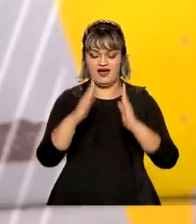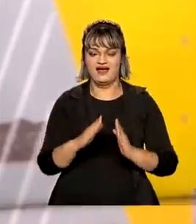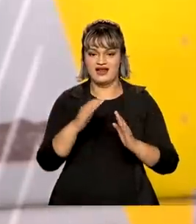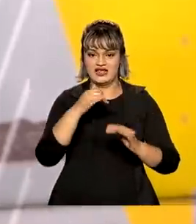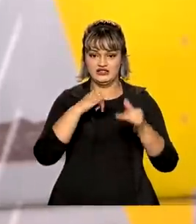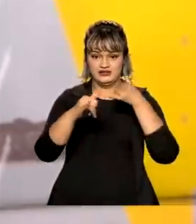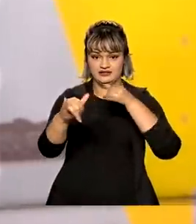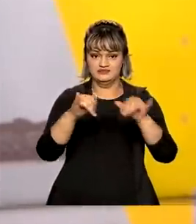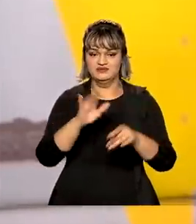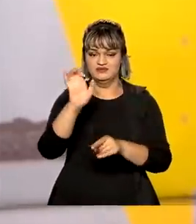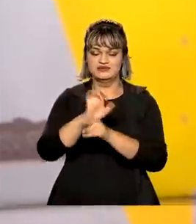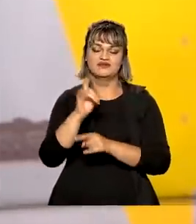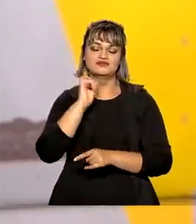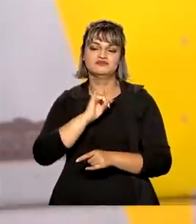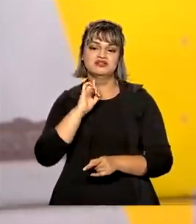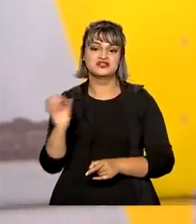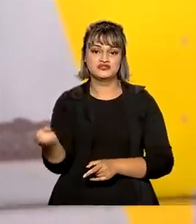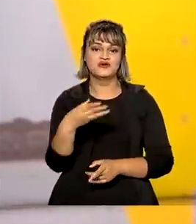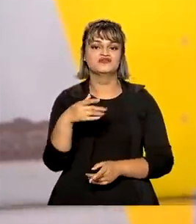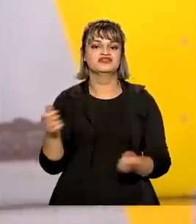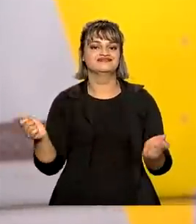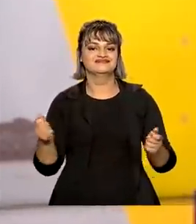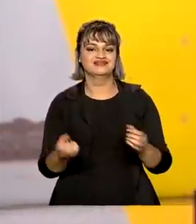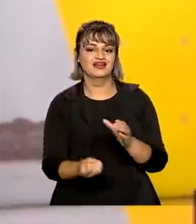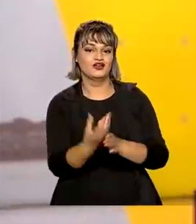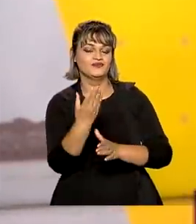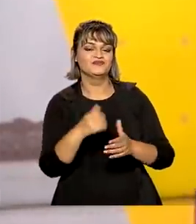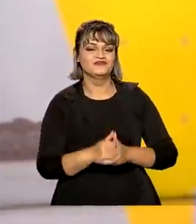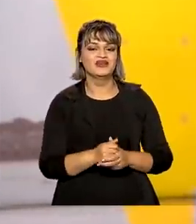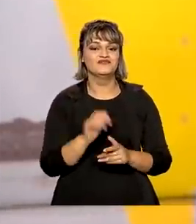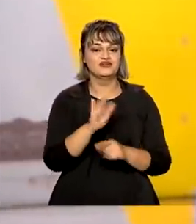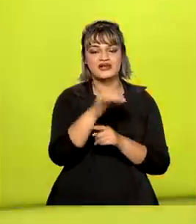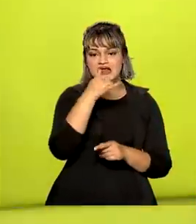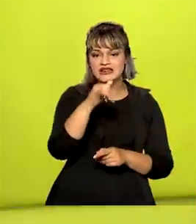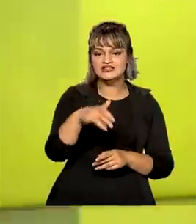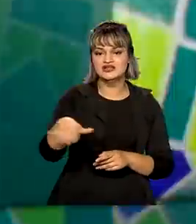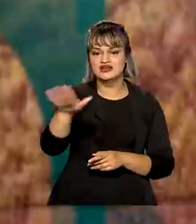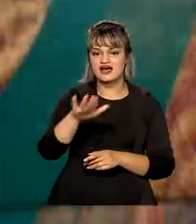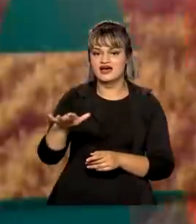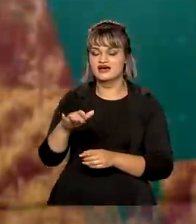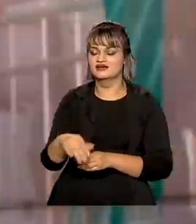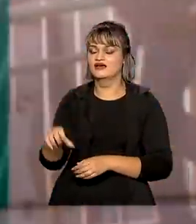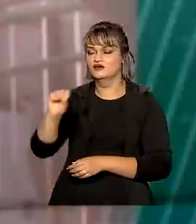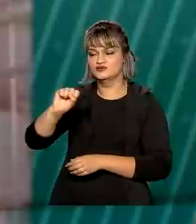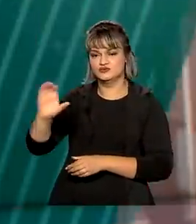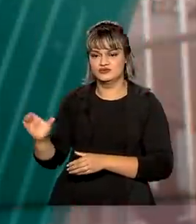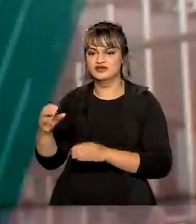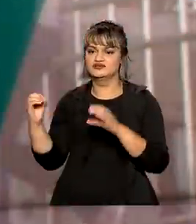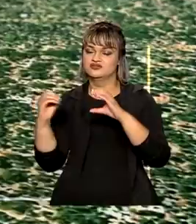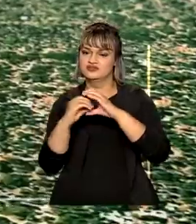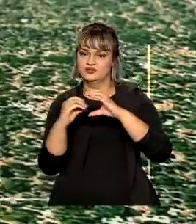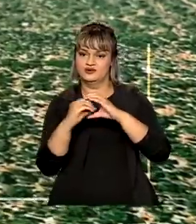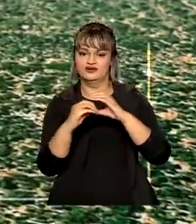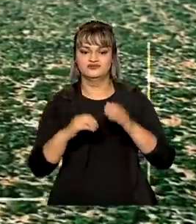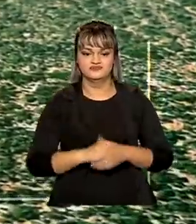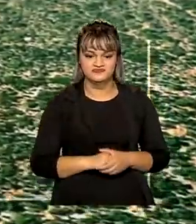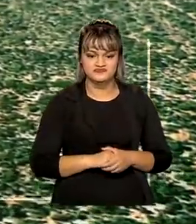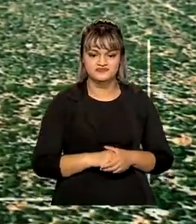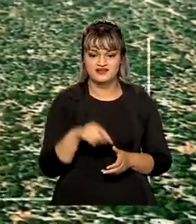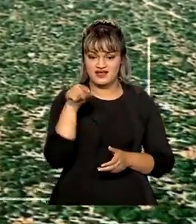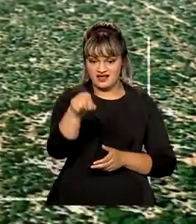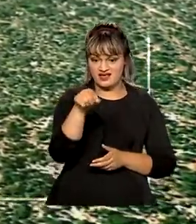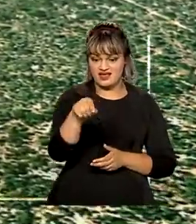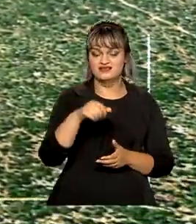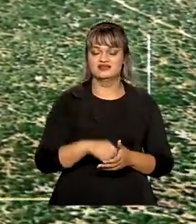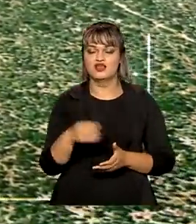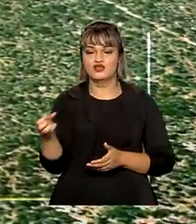Janaúba, Minas Gerais, e vai fortalecer o abastecimento de energia nas regiões Sudeste e Centro-Oeste. A